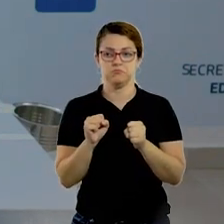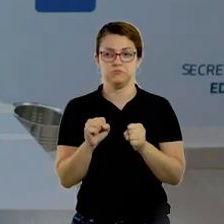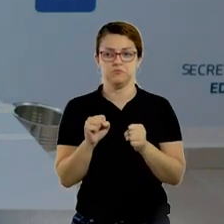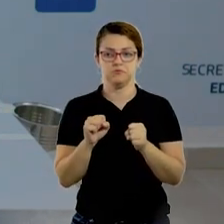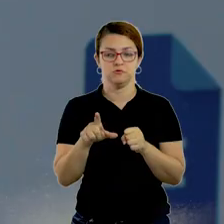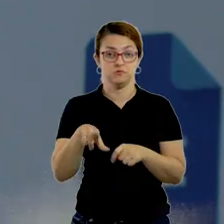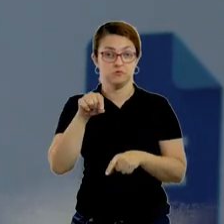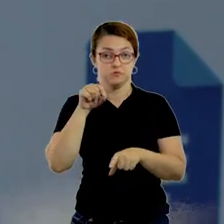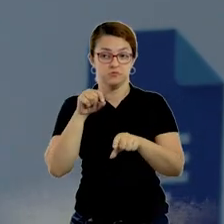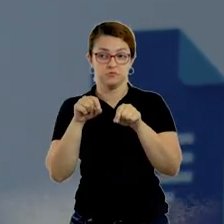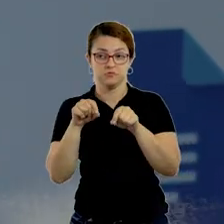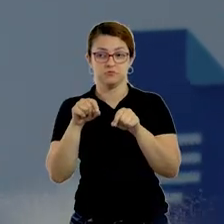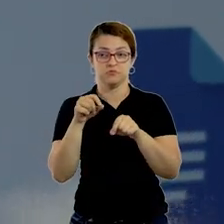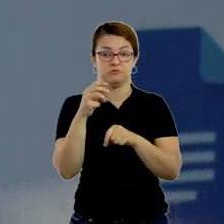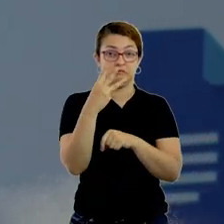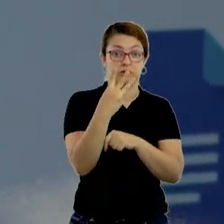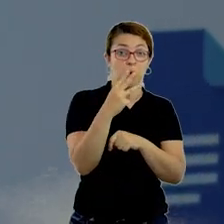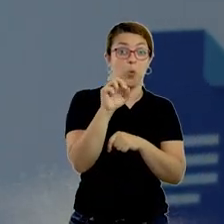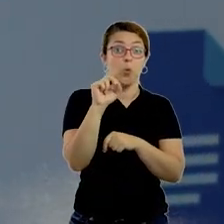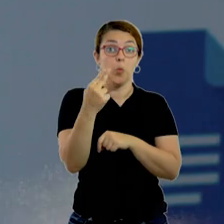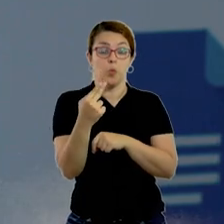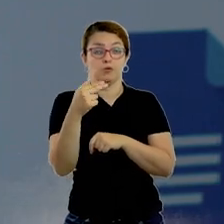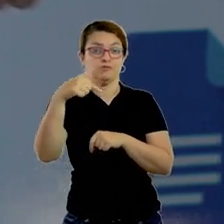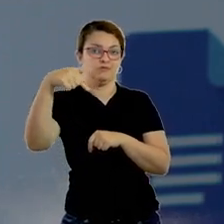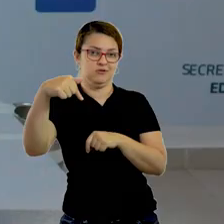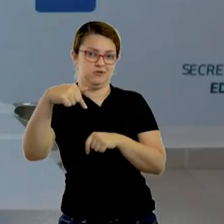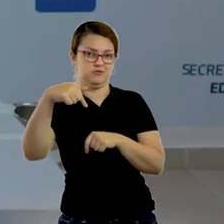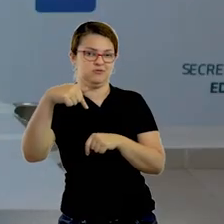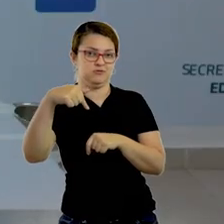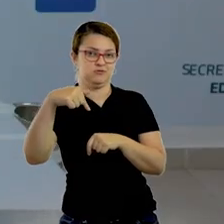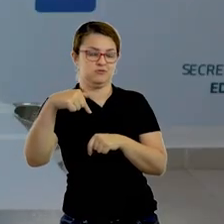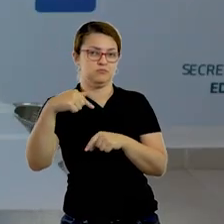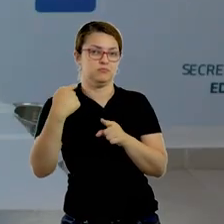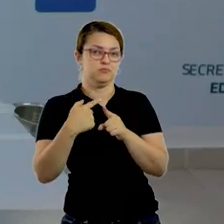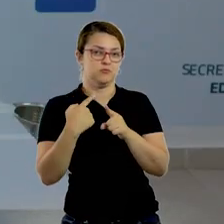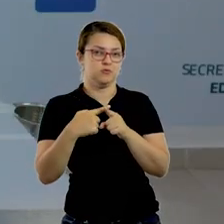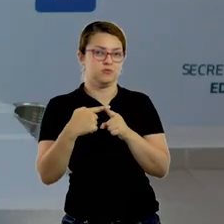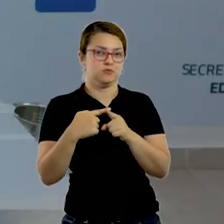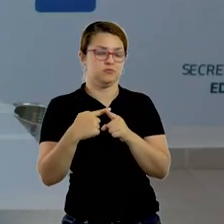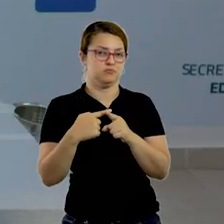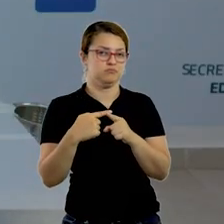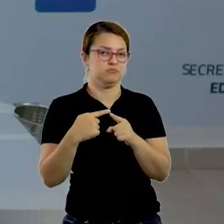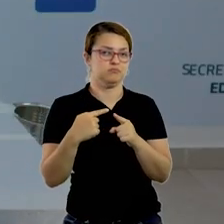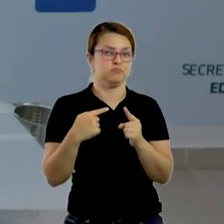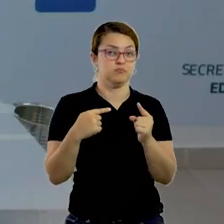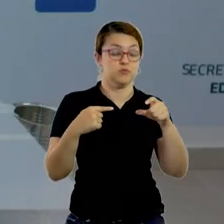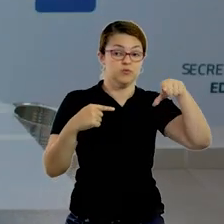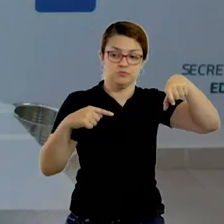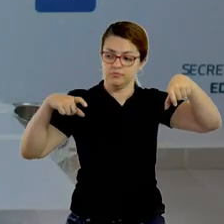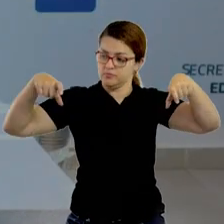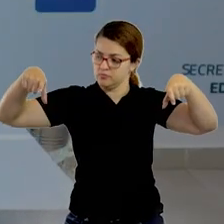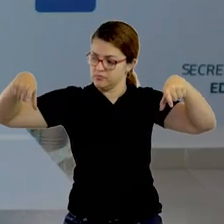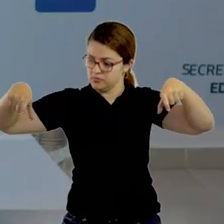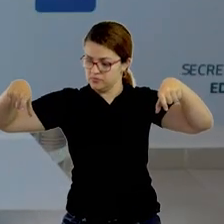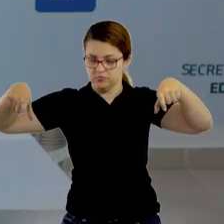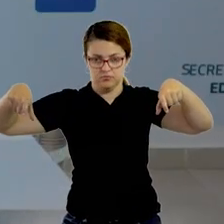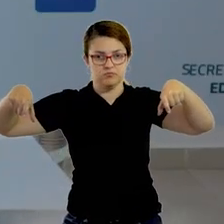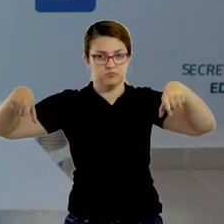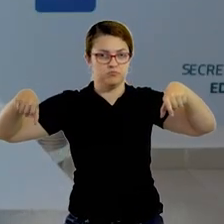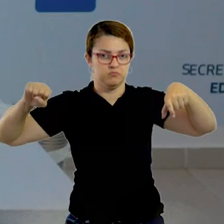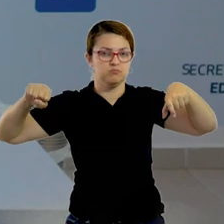3 ou 7. Por que 7? Porque você usa 4 para demarcar os gols. Caso você não tenha gols,